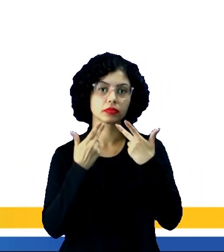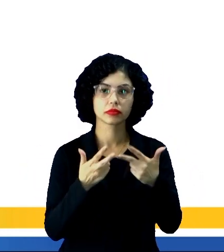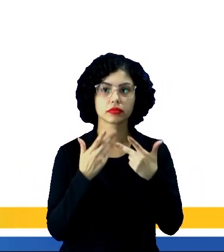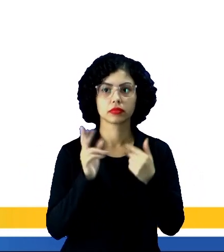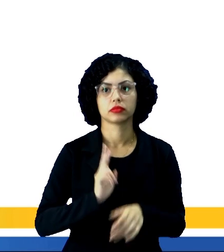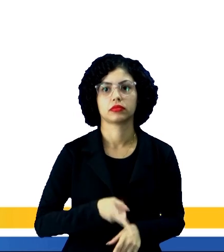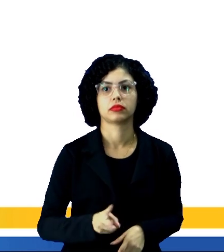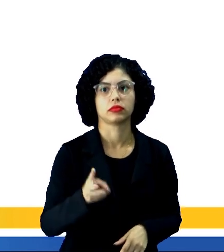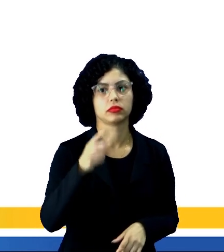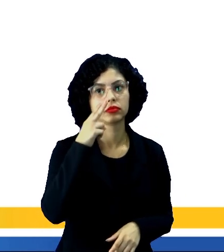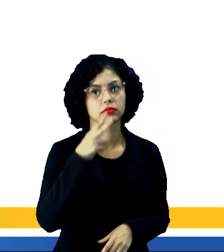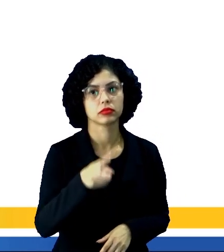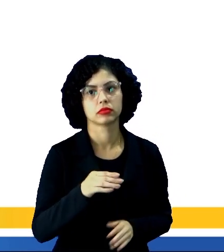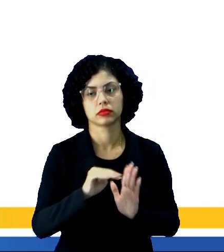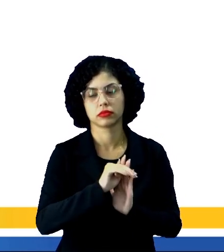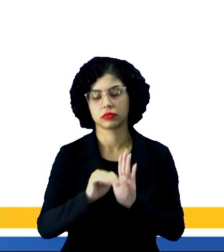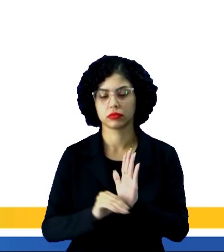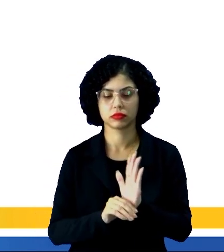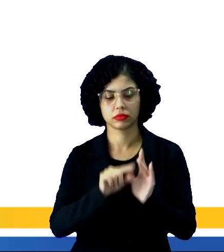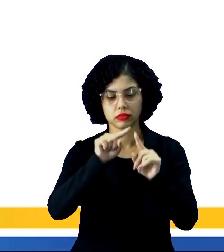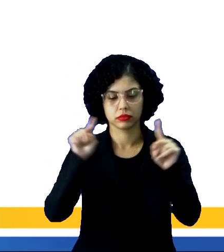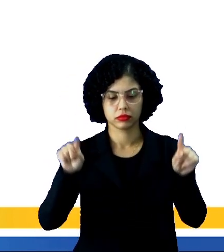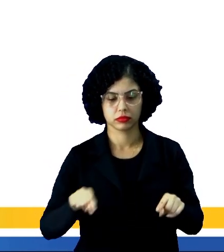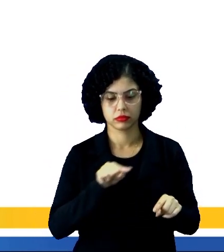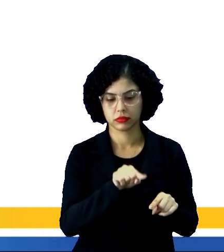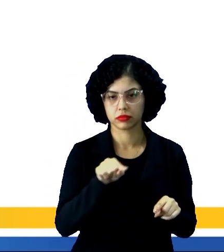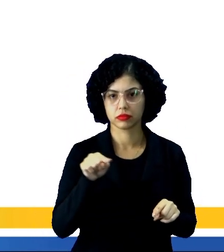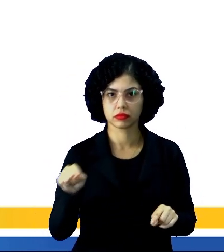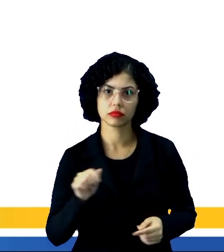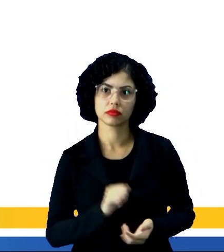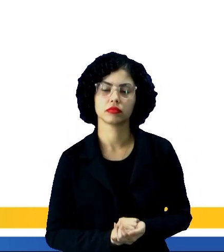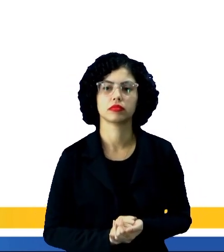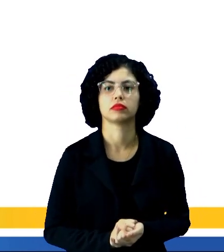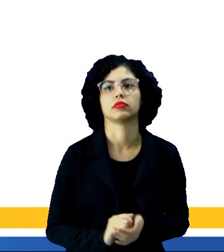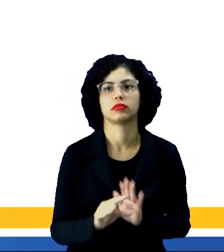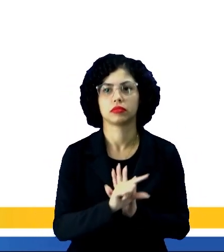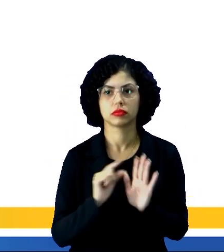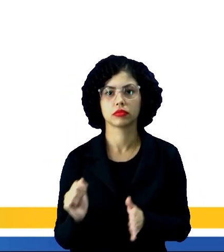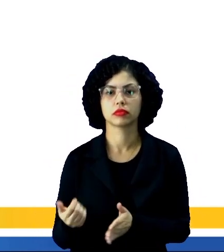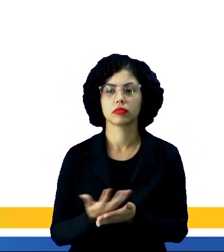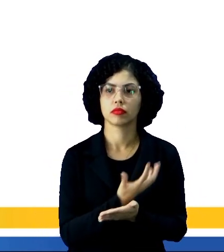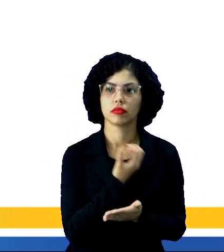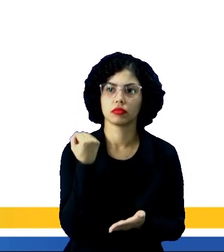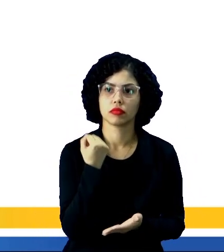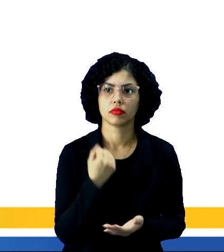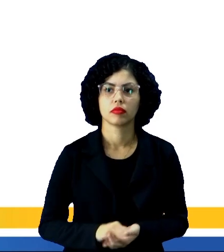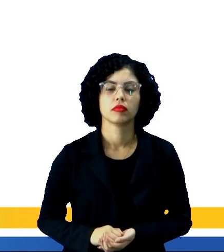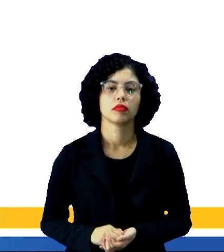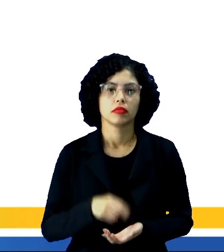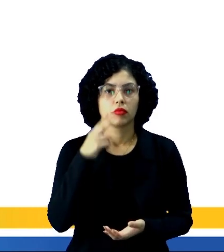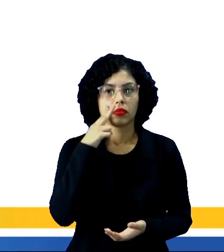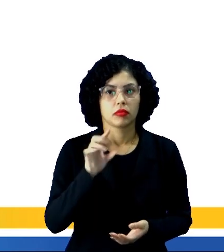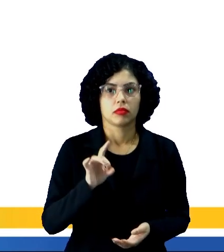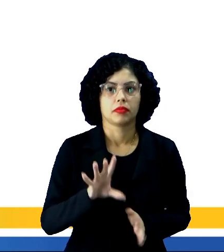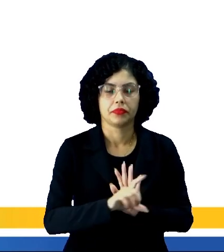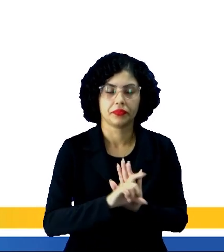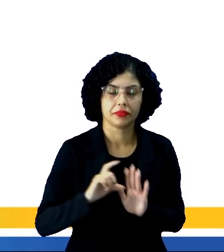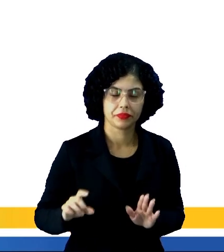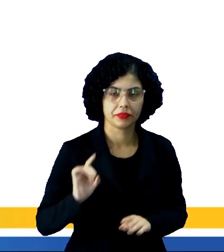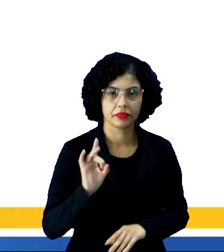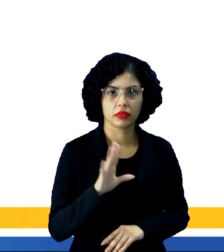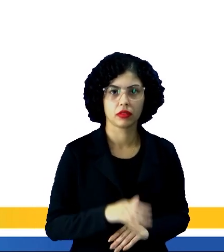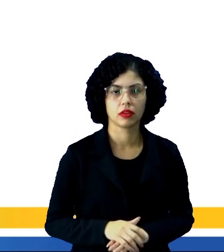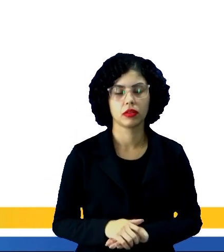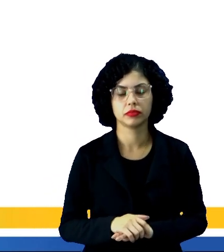notícia, ela continua, vejam abaixo, né, que tem reticências, tem mais um trecho que foi retirado. A gente leu somente essa primeira